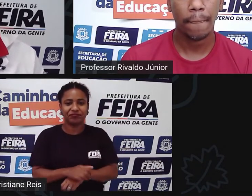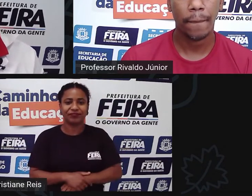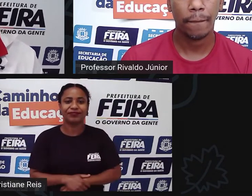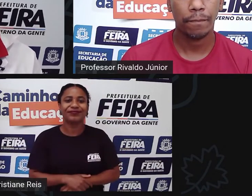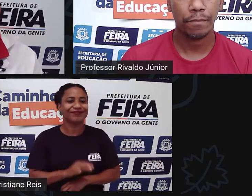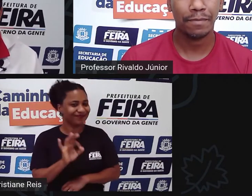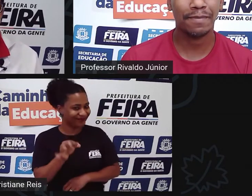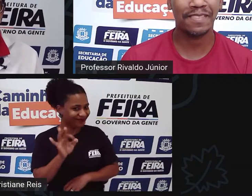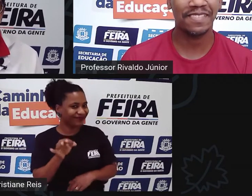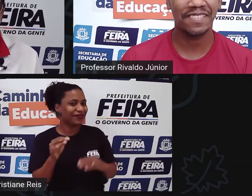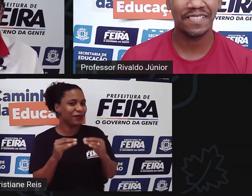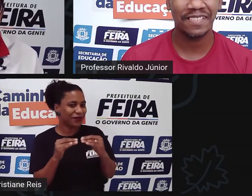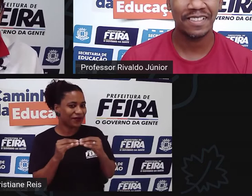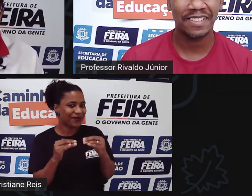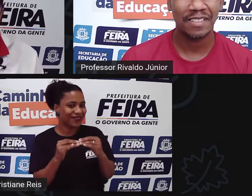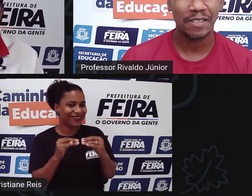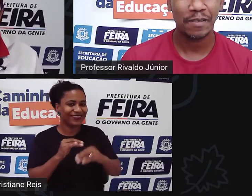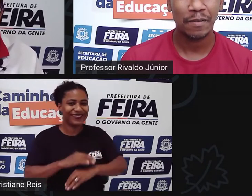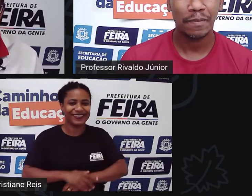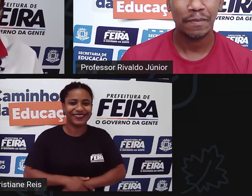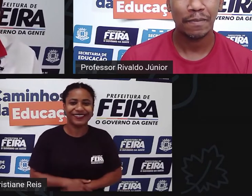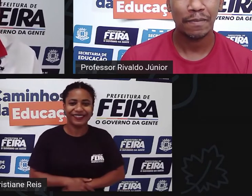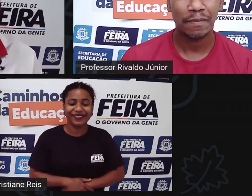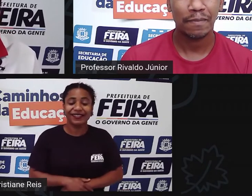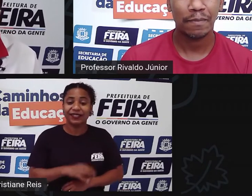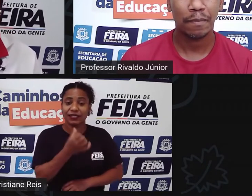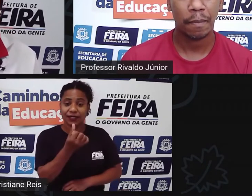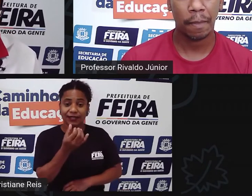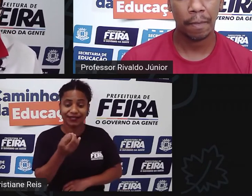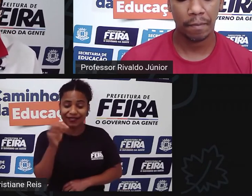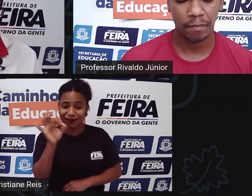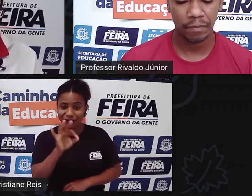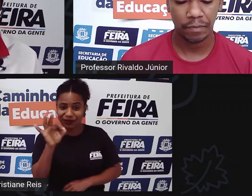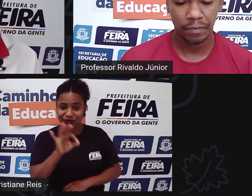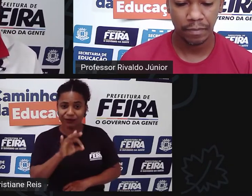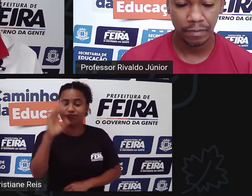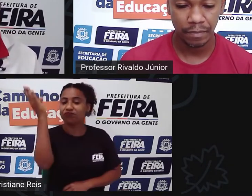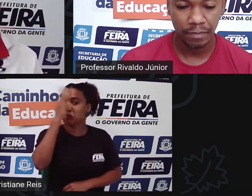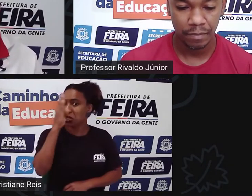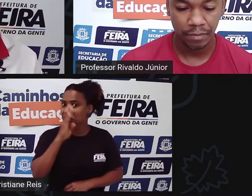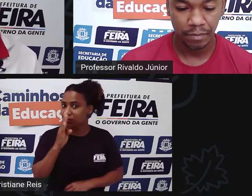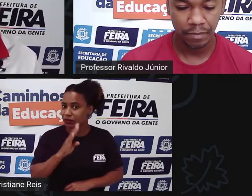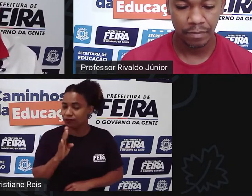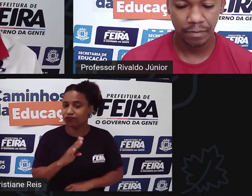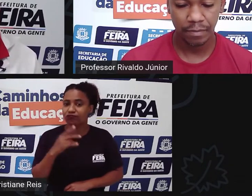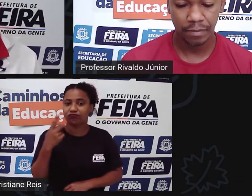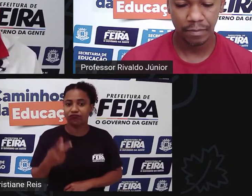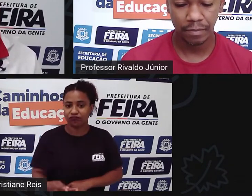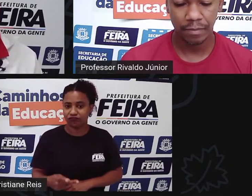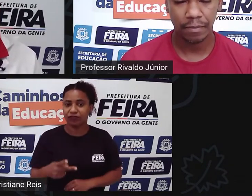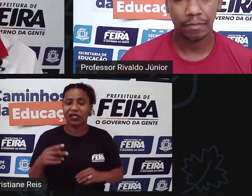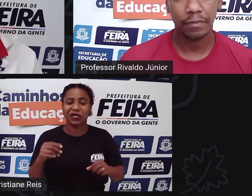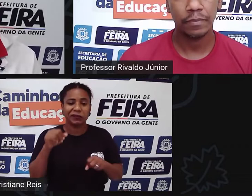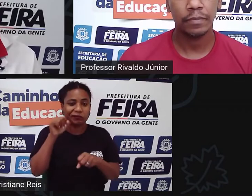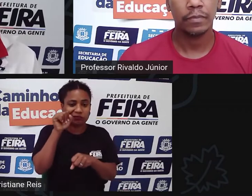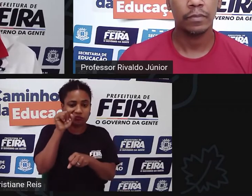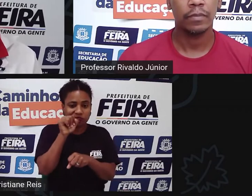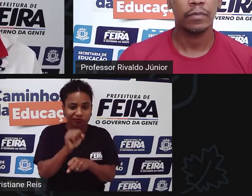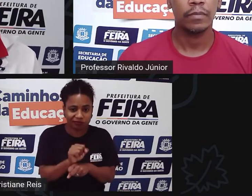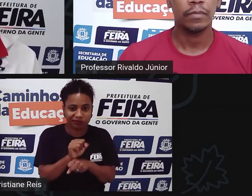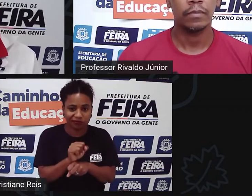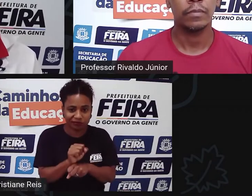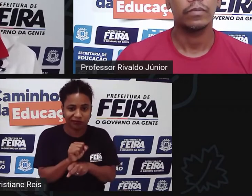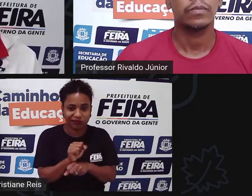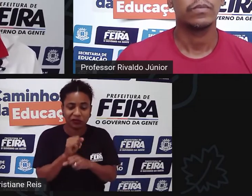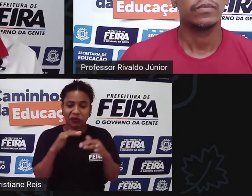Concordo. Então, 60% dos brasileiros sedentários. Isso é uma estatística meio assustadora,